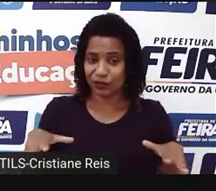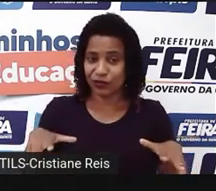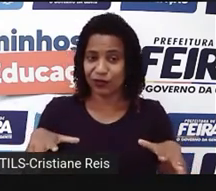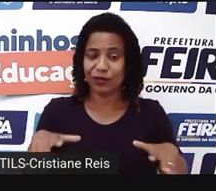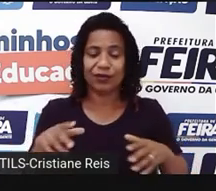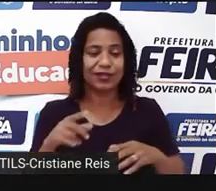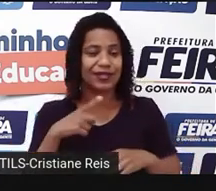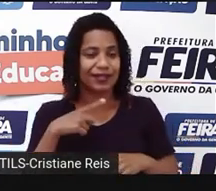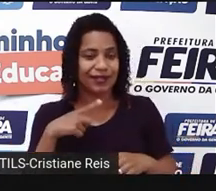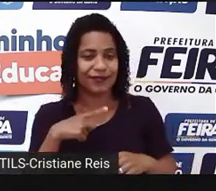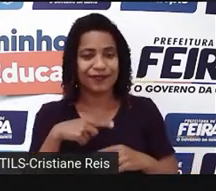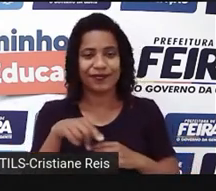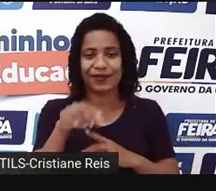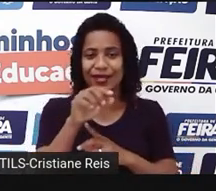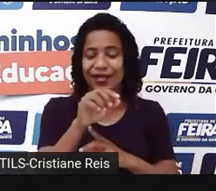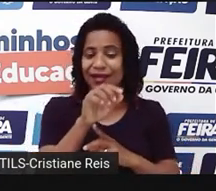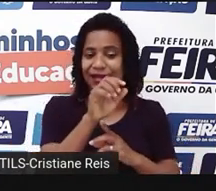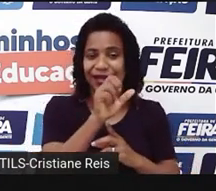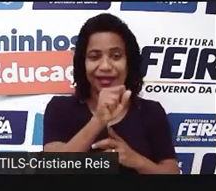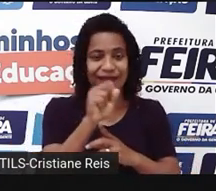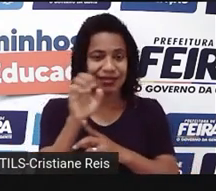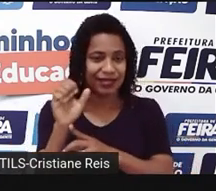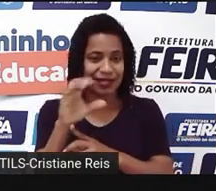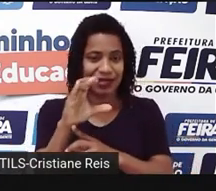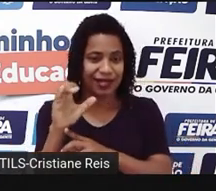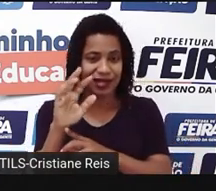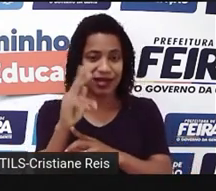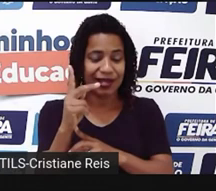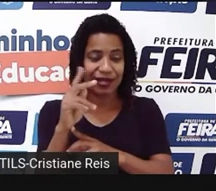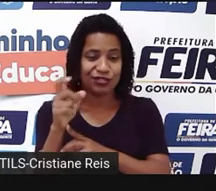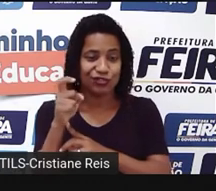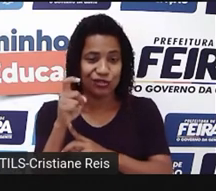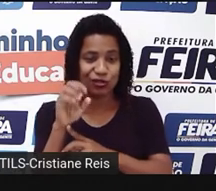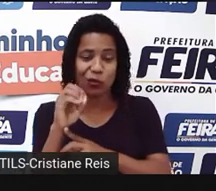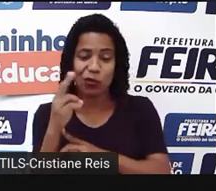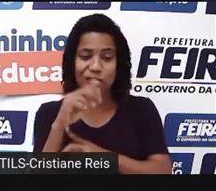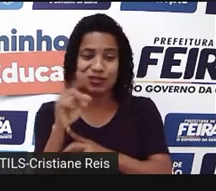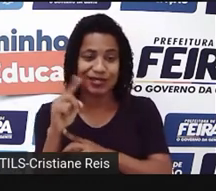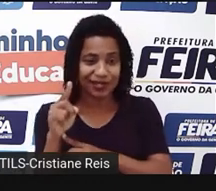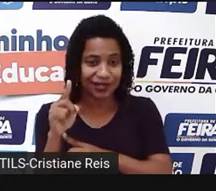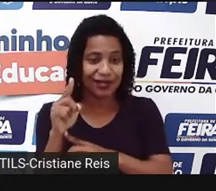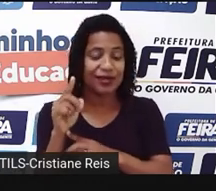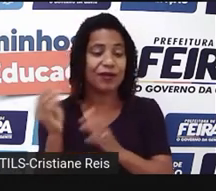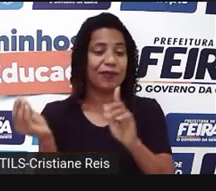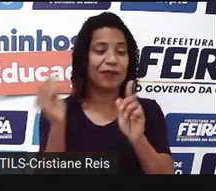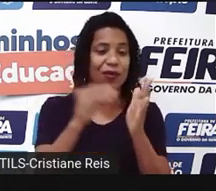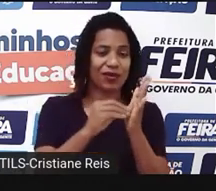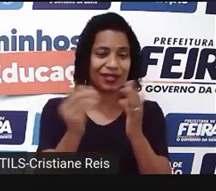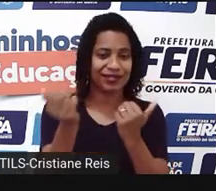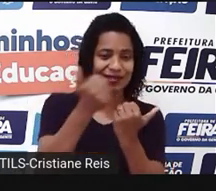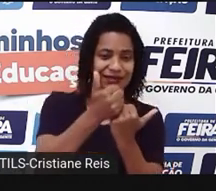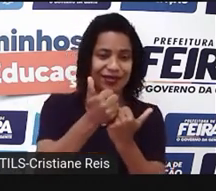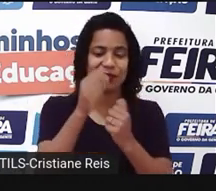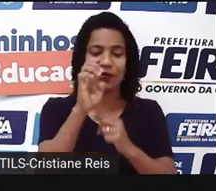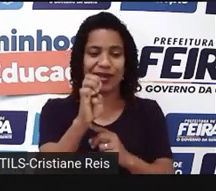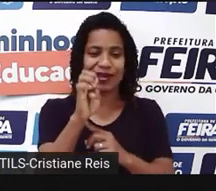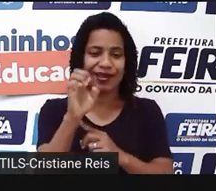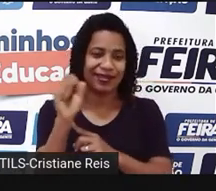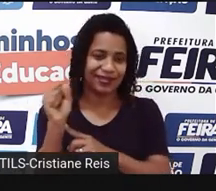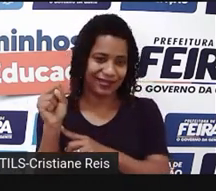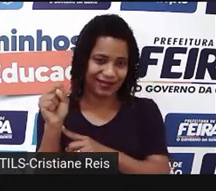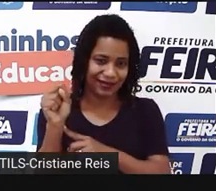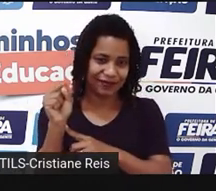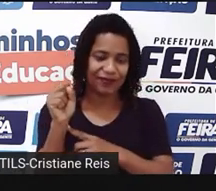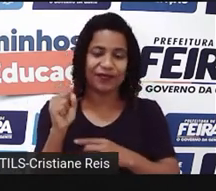Terminam em s, s, s, s, h, s, h, s, o ou z e acrescentamos a s. Este grupo